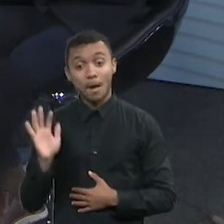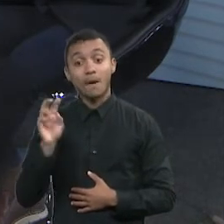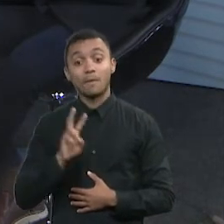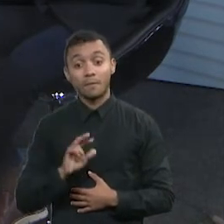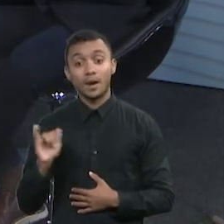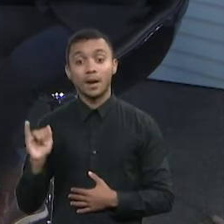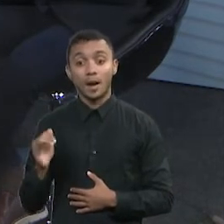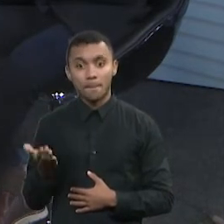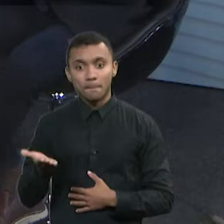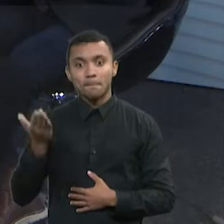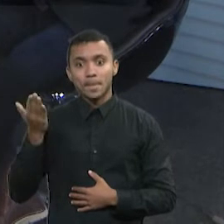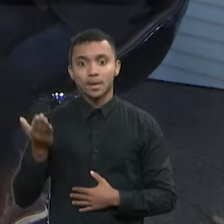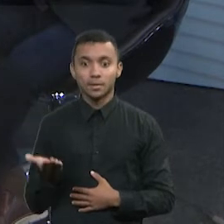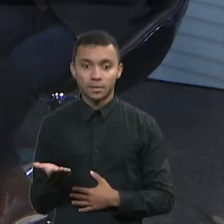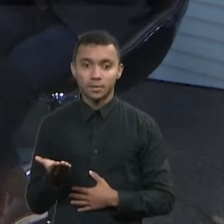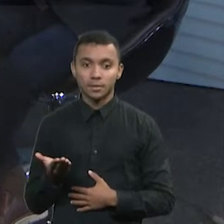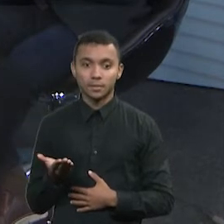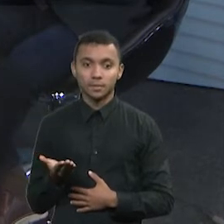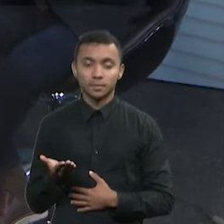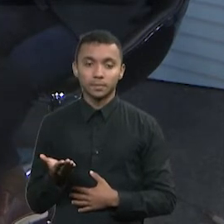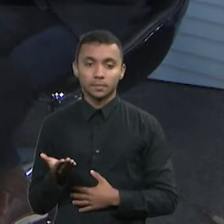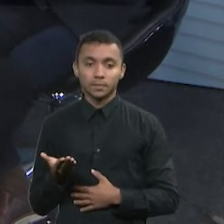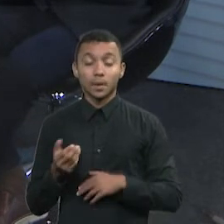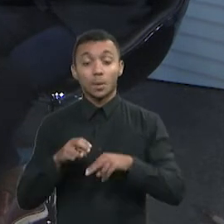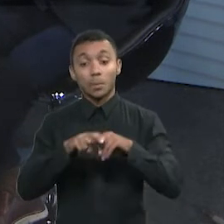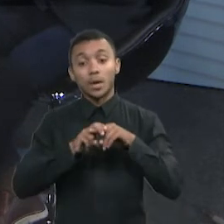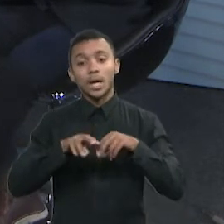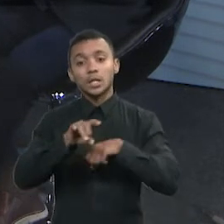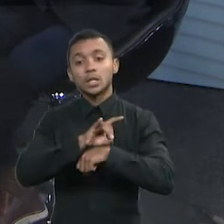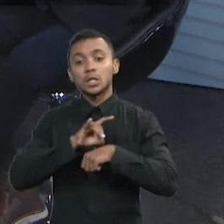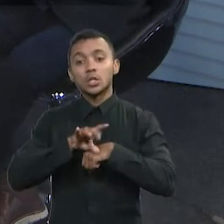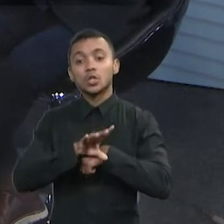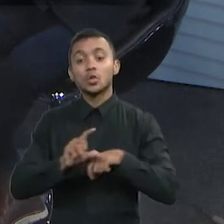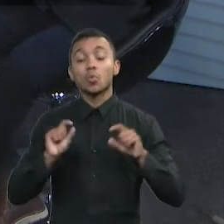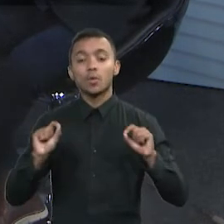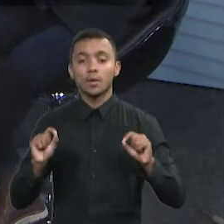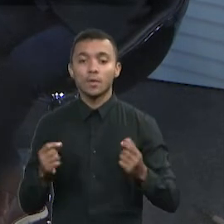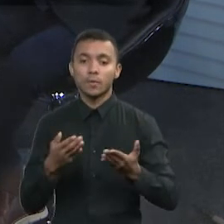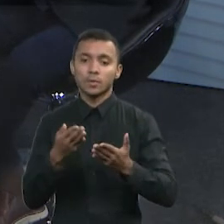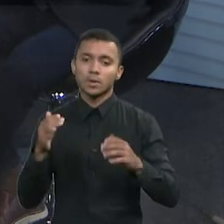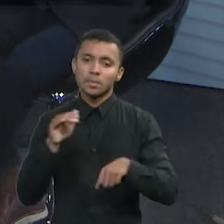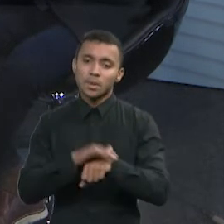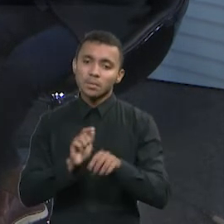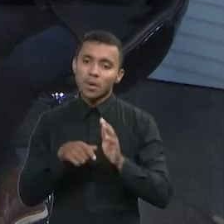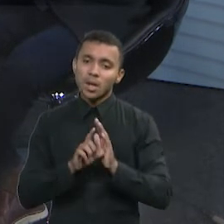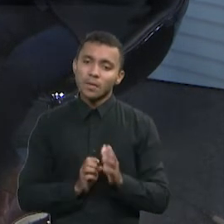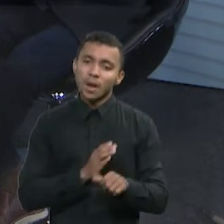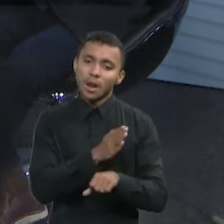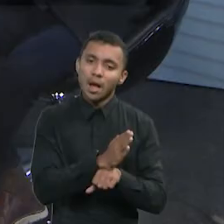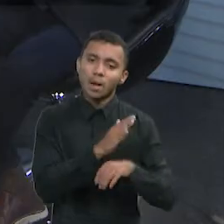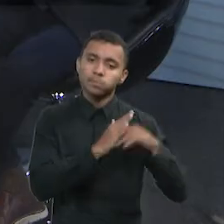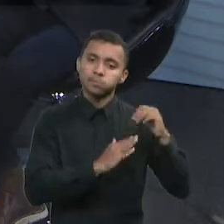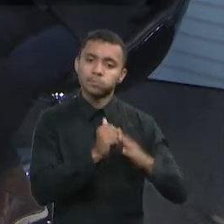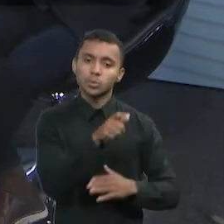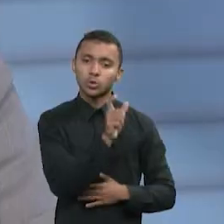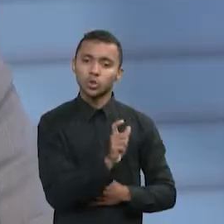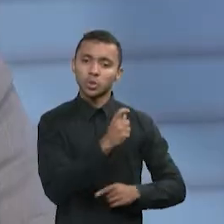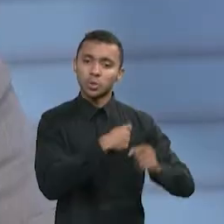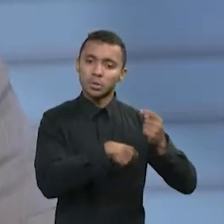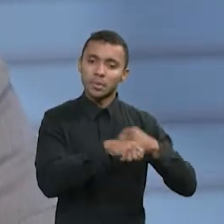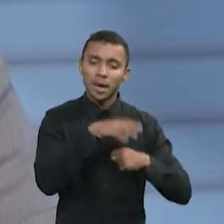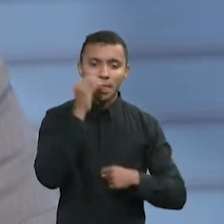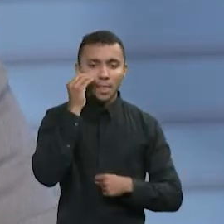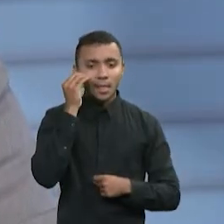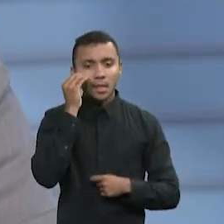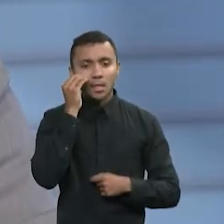devolver e vai aumentar o imposto. Então a recomendação é que você procure o seu contador, busque, se possível, fazer com o